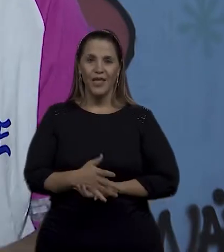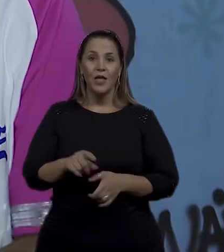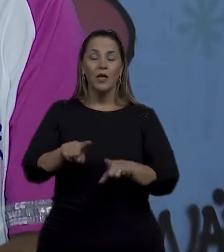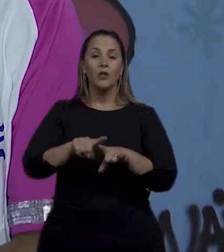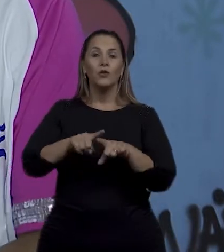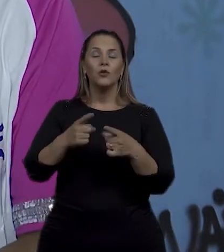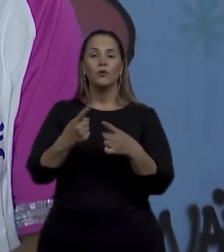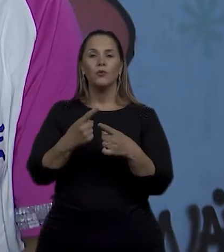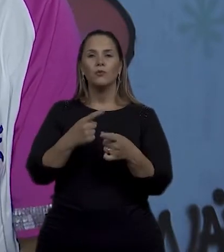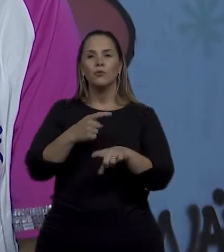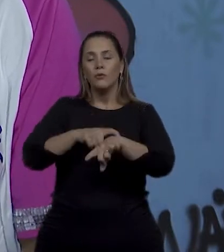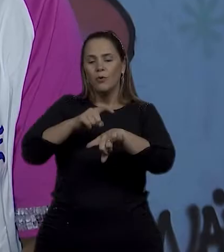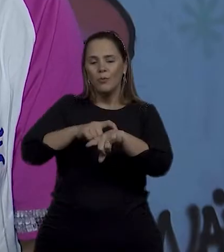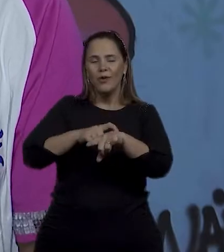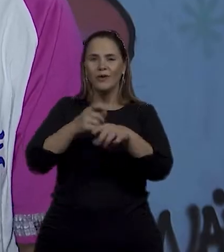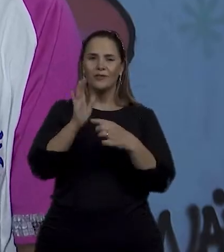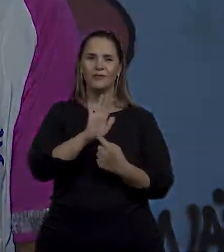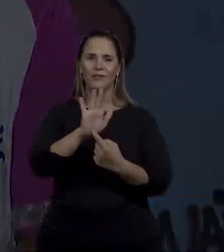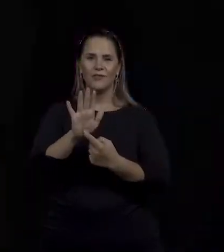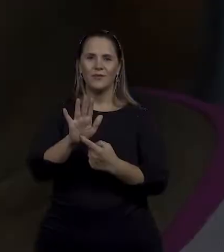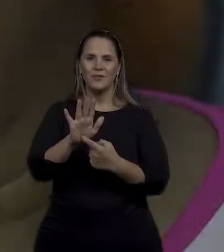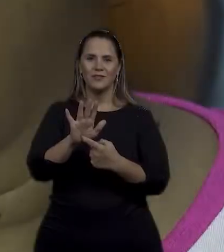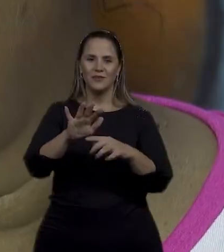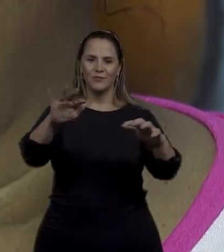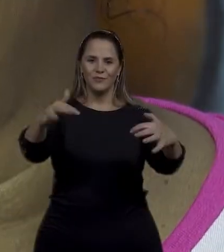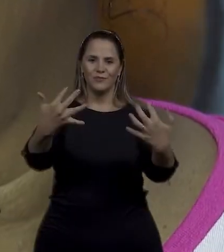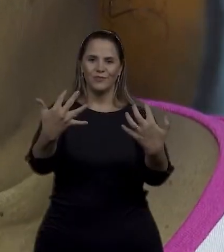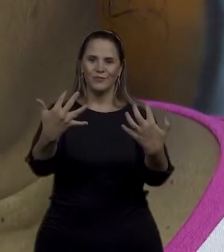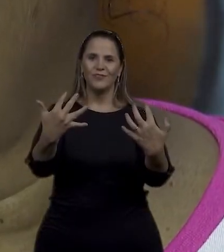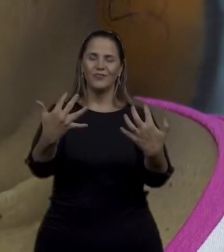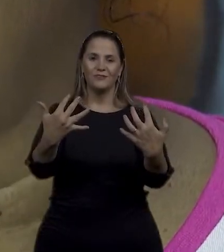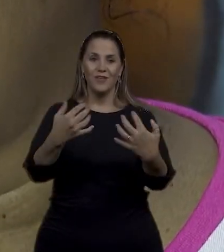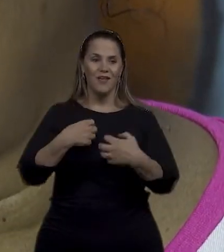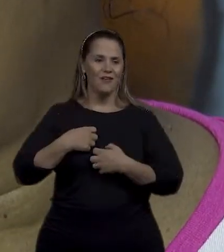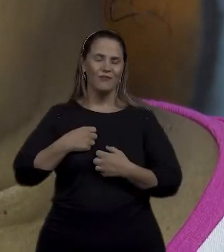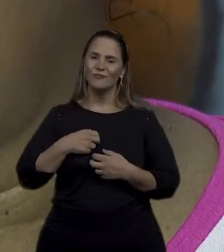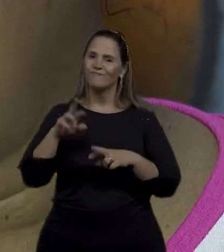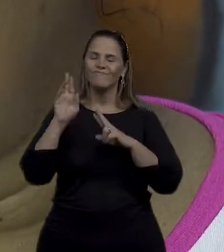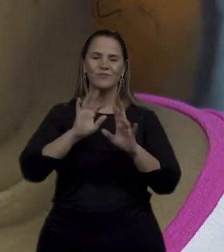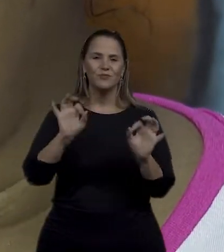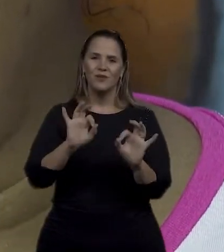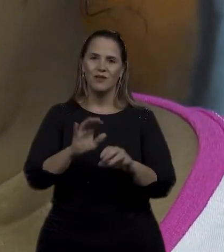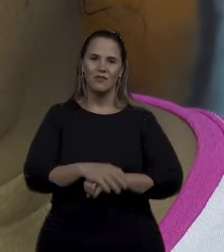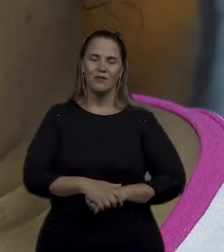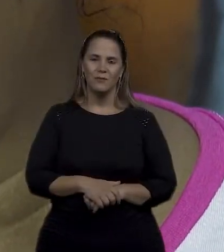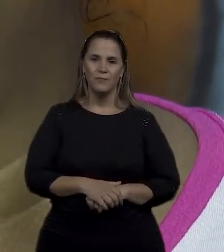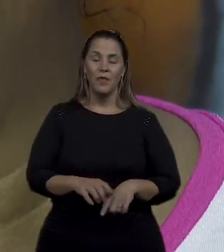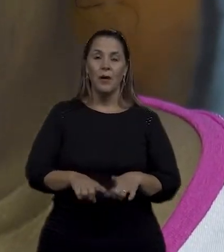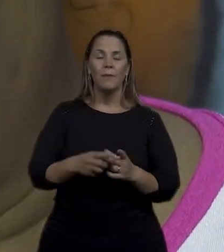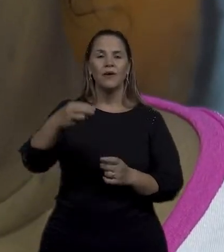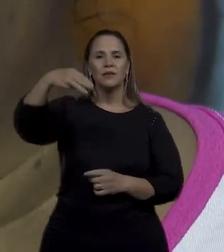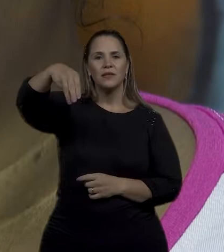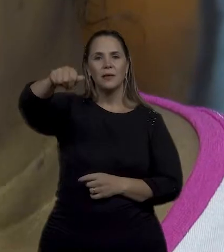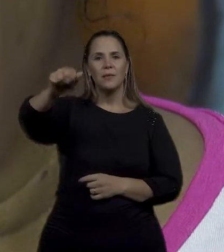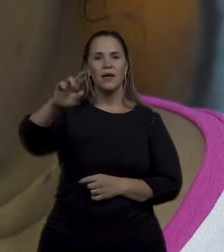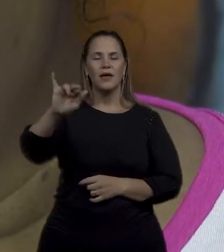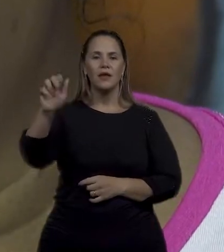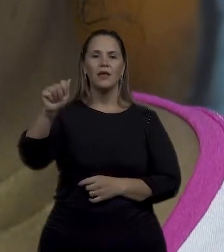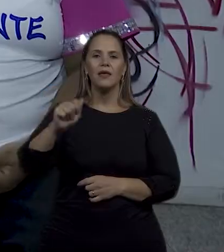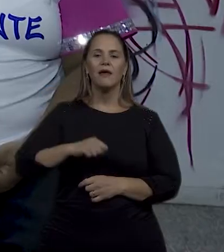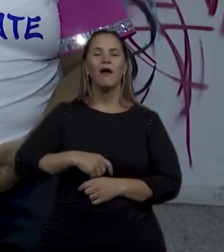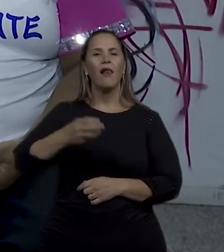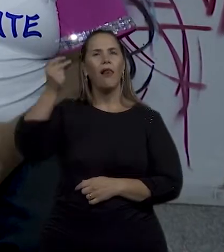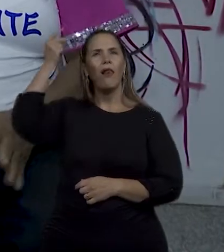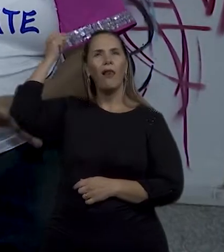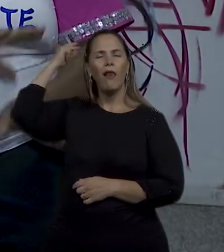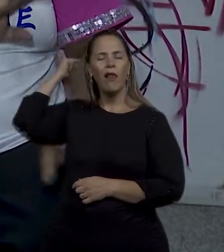cadeirante, a gente foi ovacionado, eu não esperava aquilo. Já Maria Piedade teve poliomielite aos 3 anos de idade.